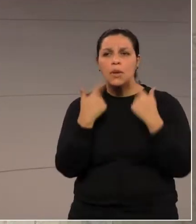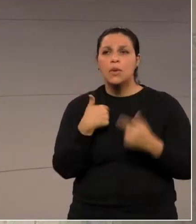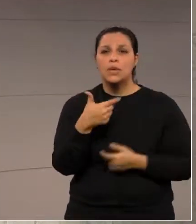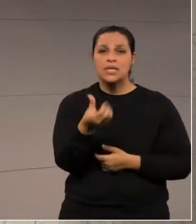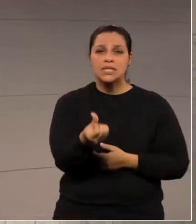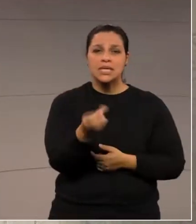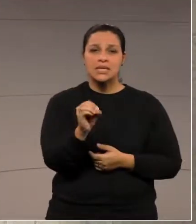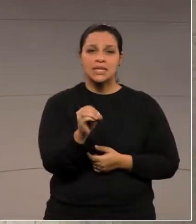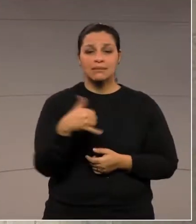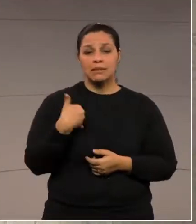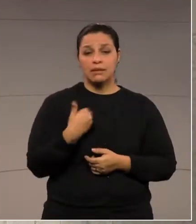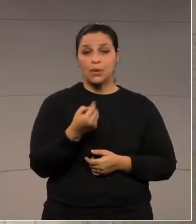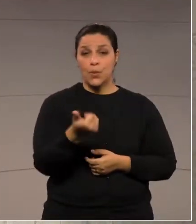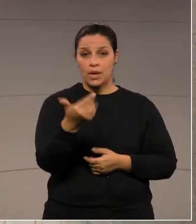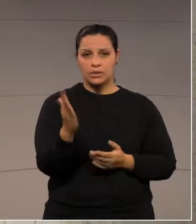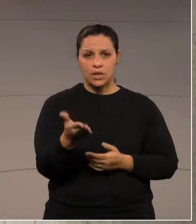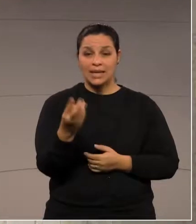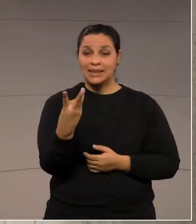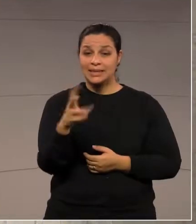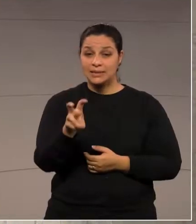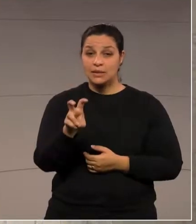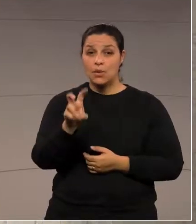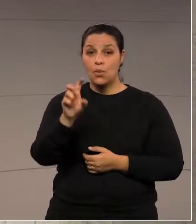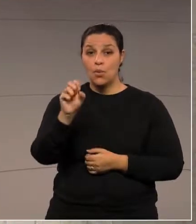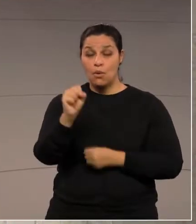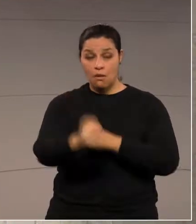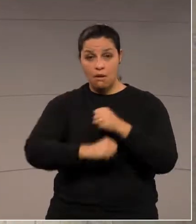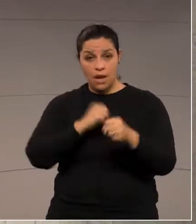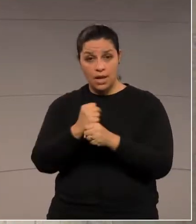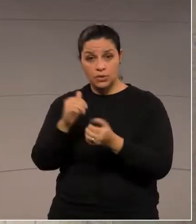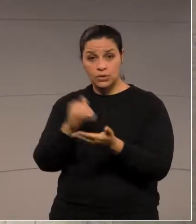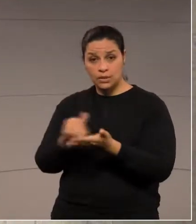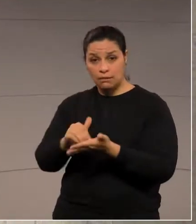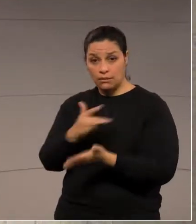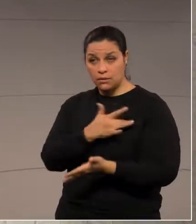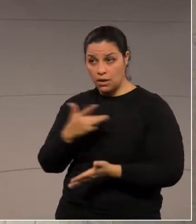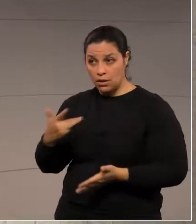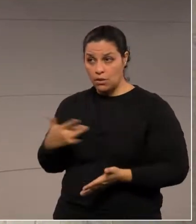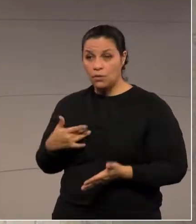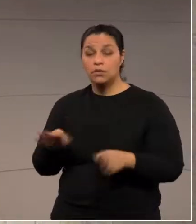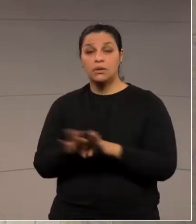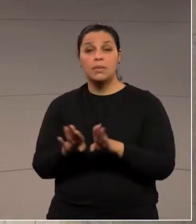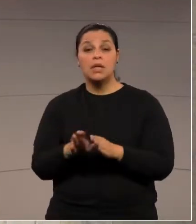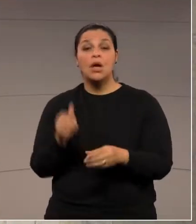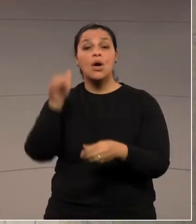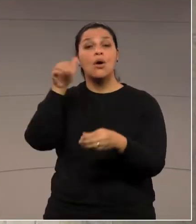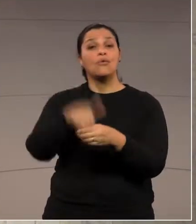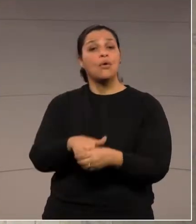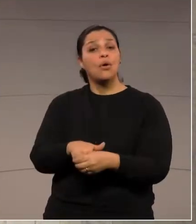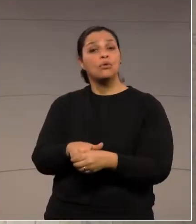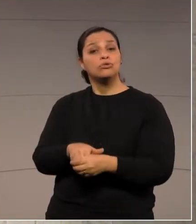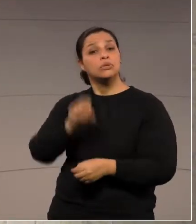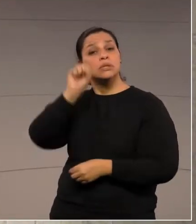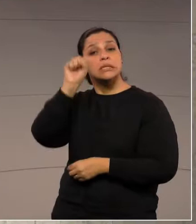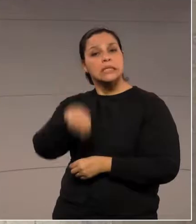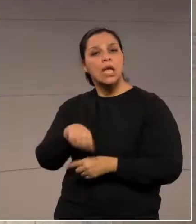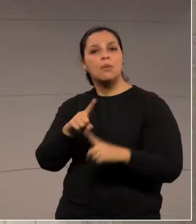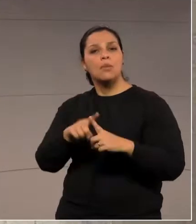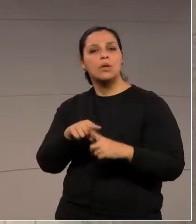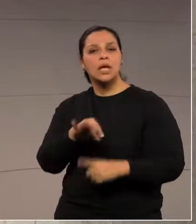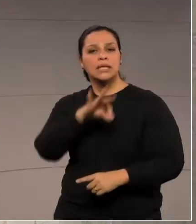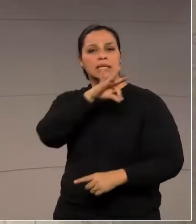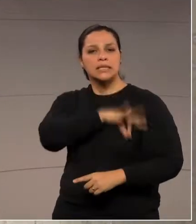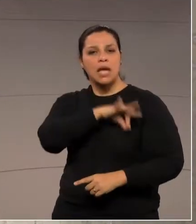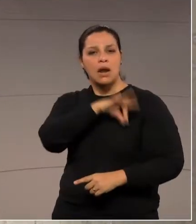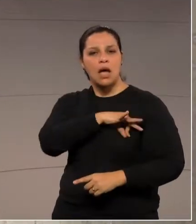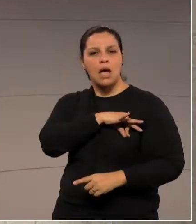quase 60 anos de idade, 35 de Secretaria de Estado da Saúde, por que eu votei a favor do aumento